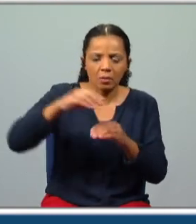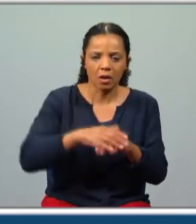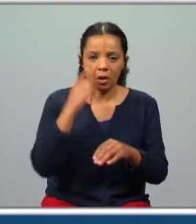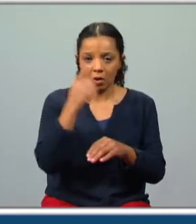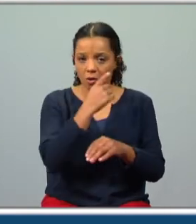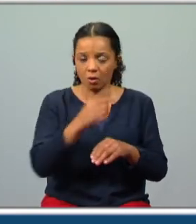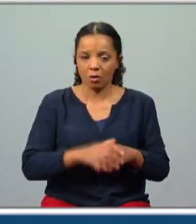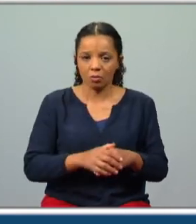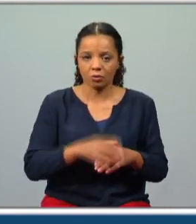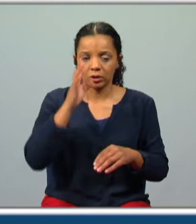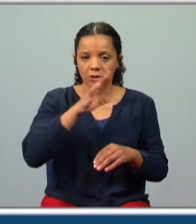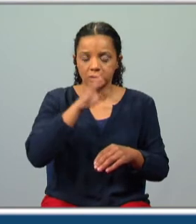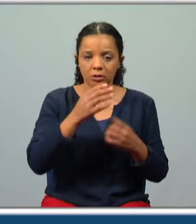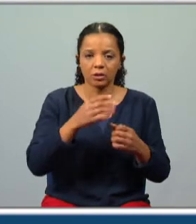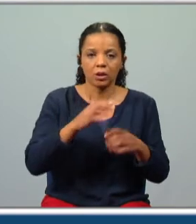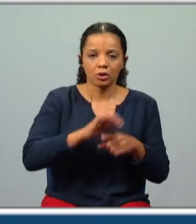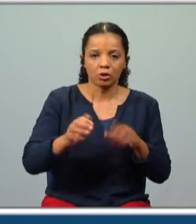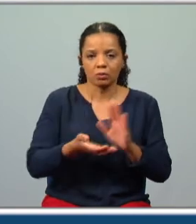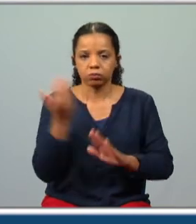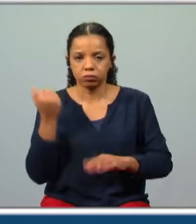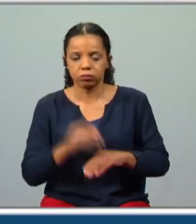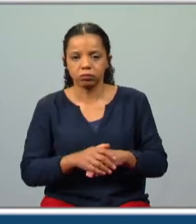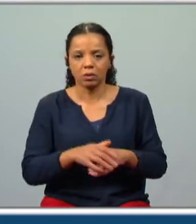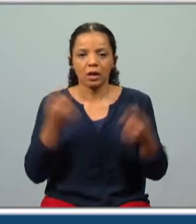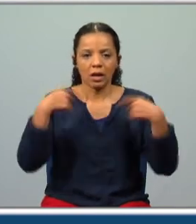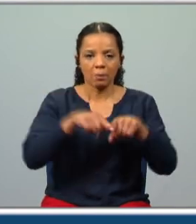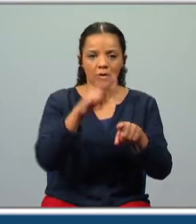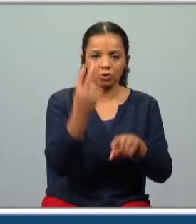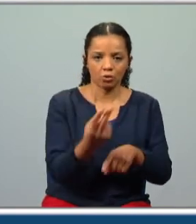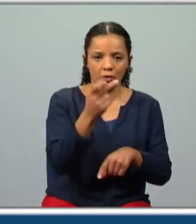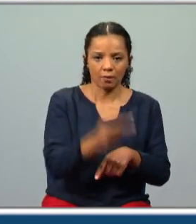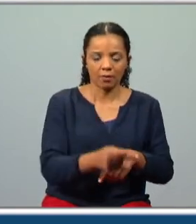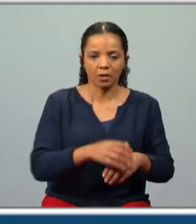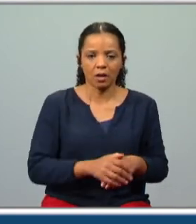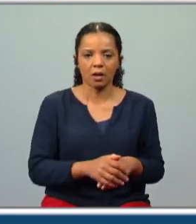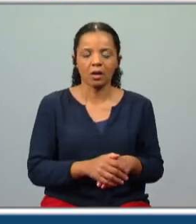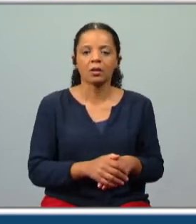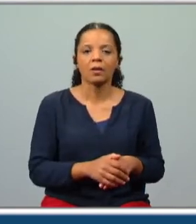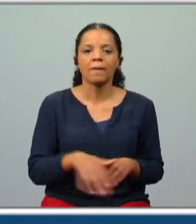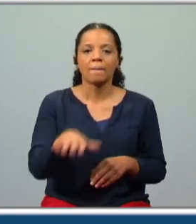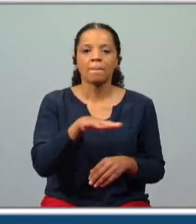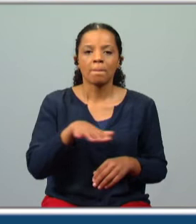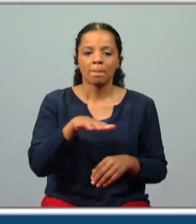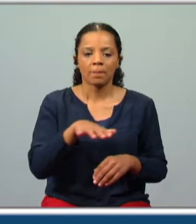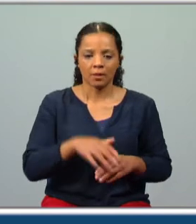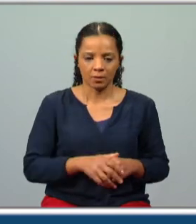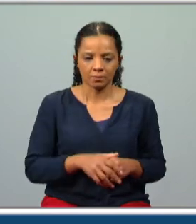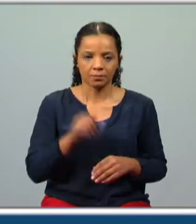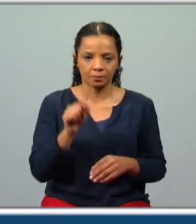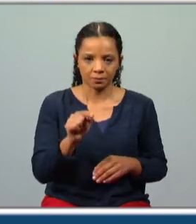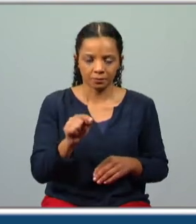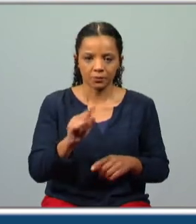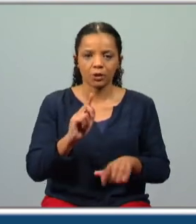que escaparem de tanto mal de tanta desventura os dois amantes míseros ficarem na férvida e implacável espessura ali